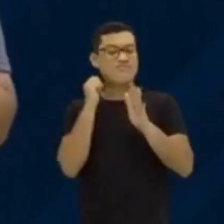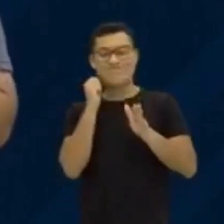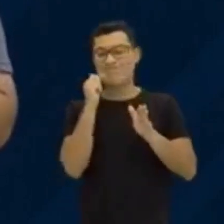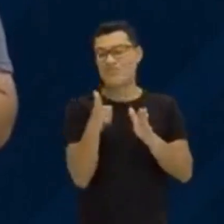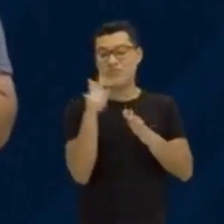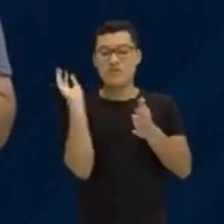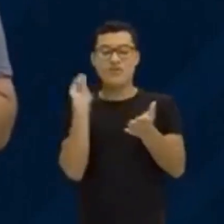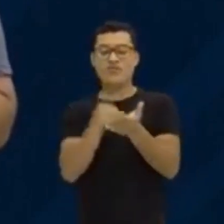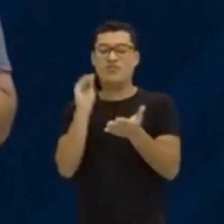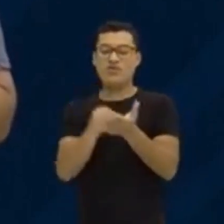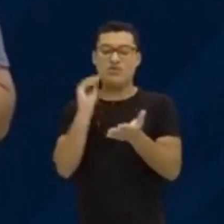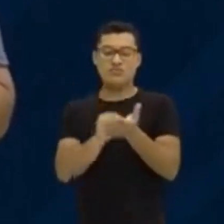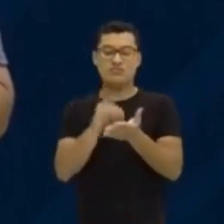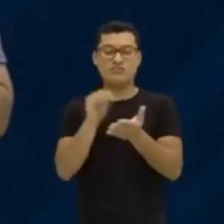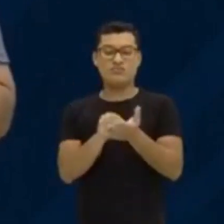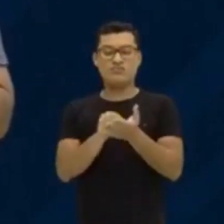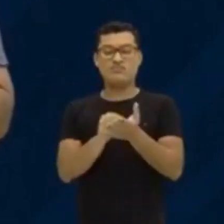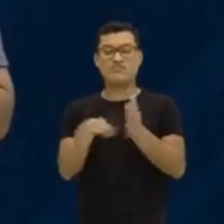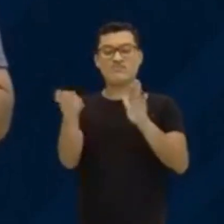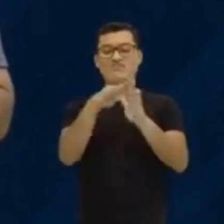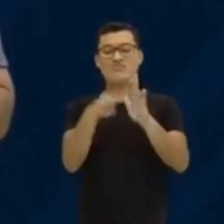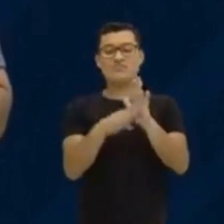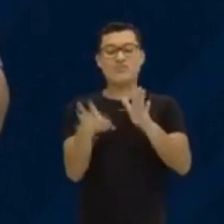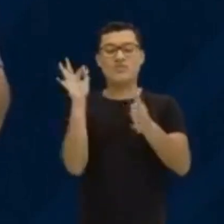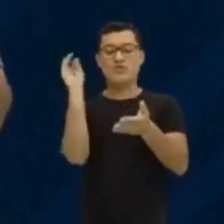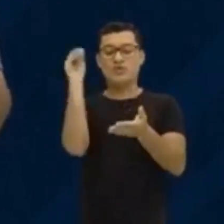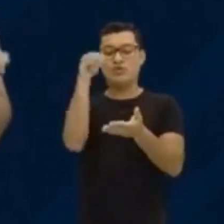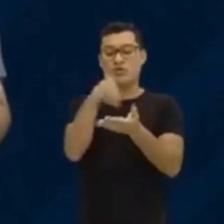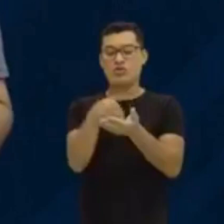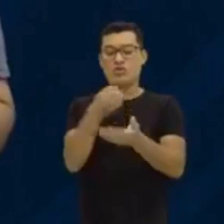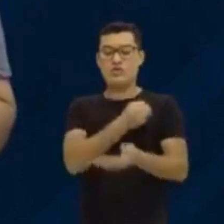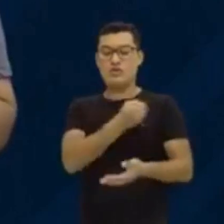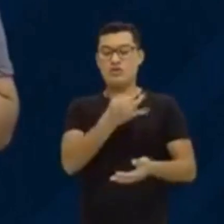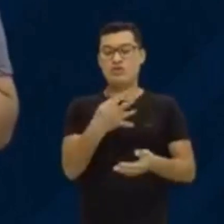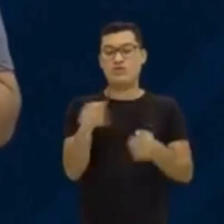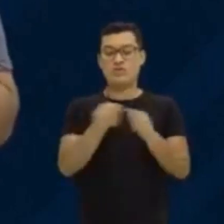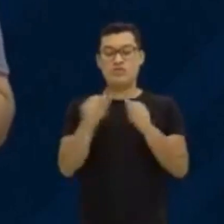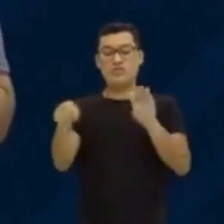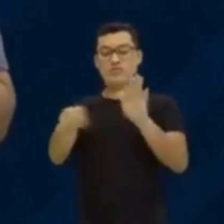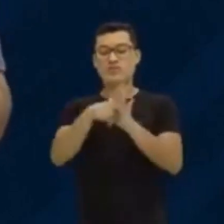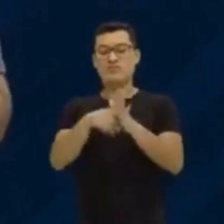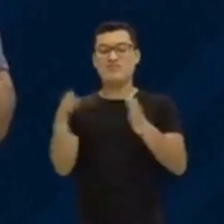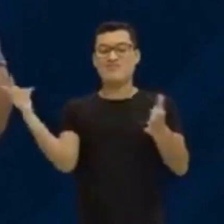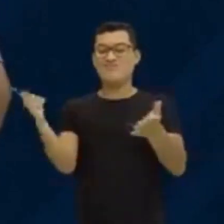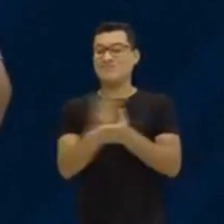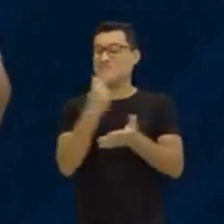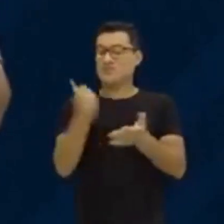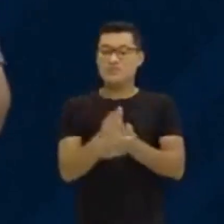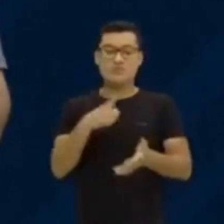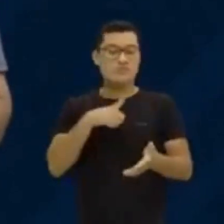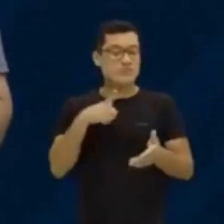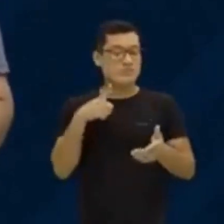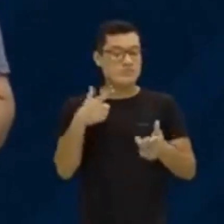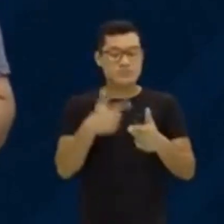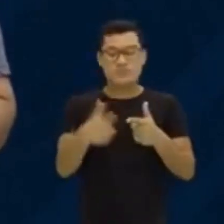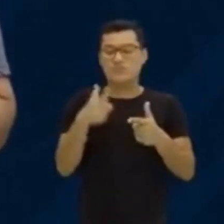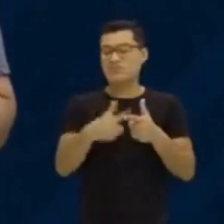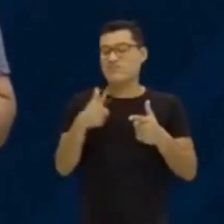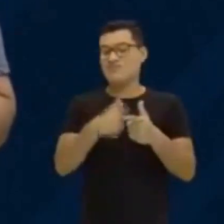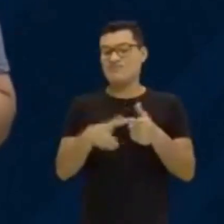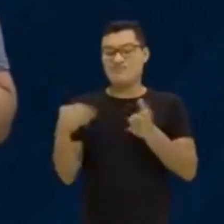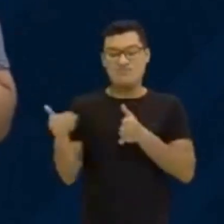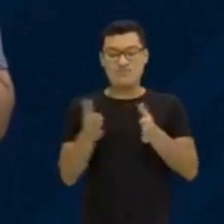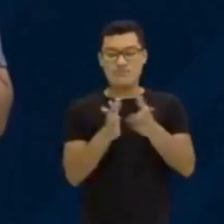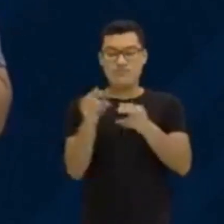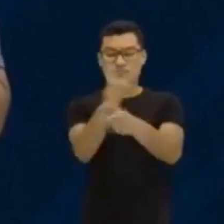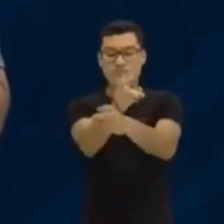faltou algum detalhe, outro esqueceu de colocar algum número, outro fez a subtração errado, teve algum problema aí durante o teu processo à tua